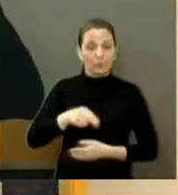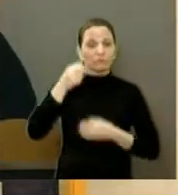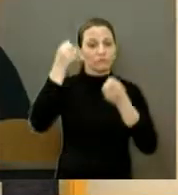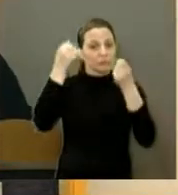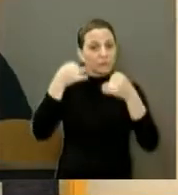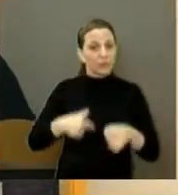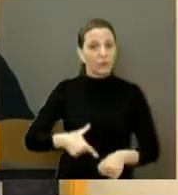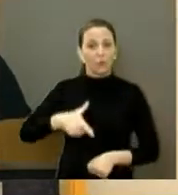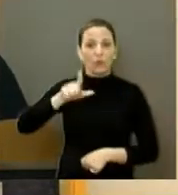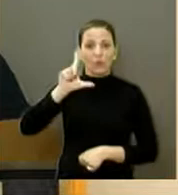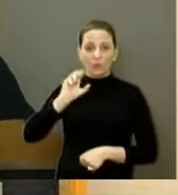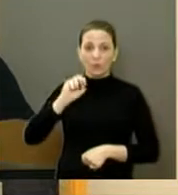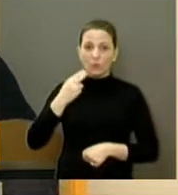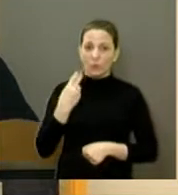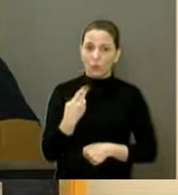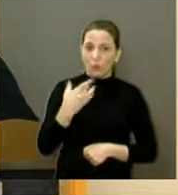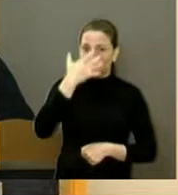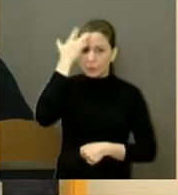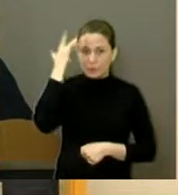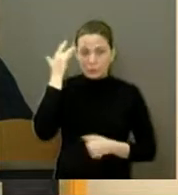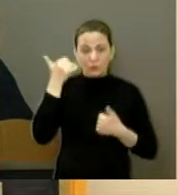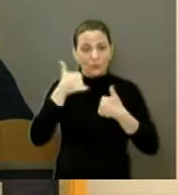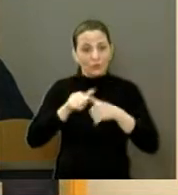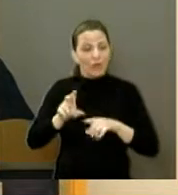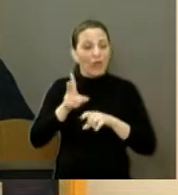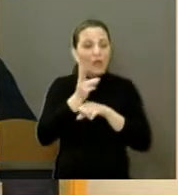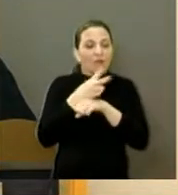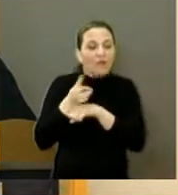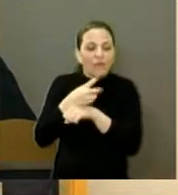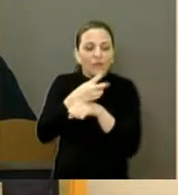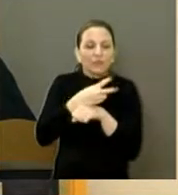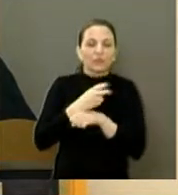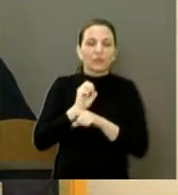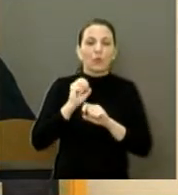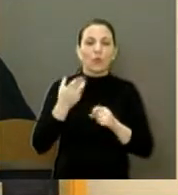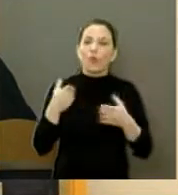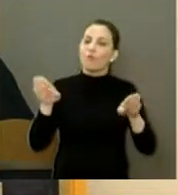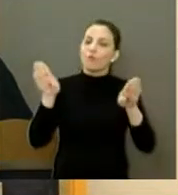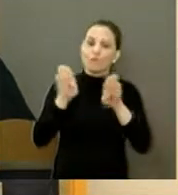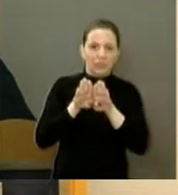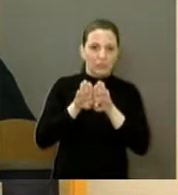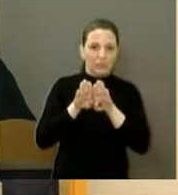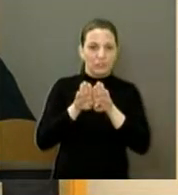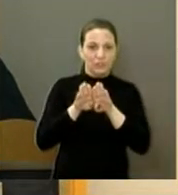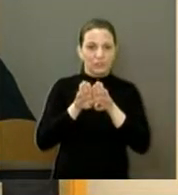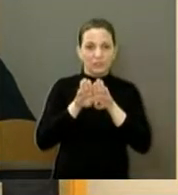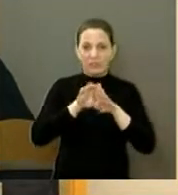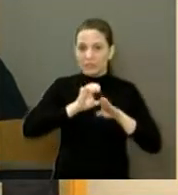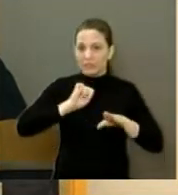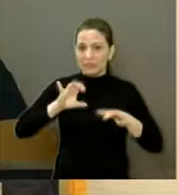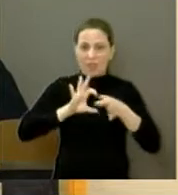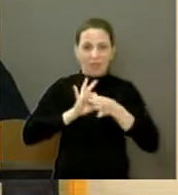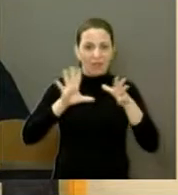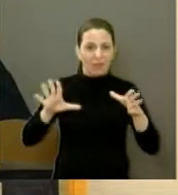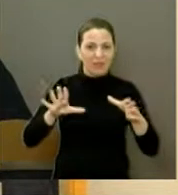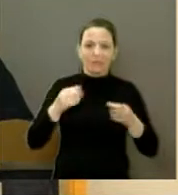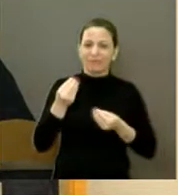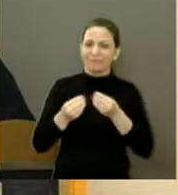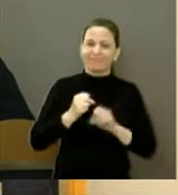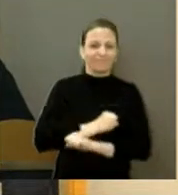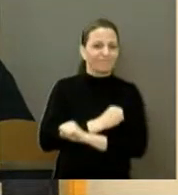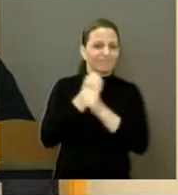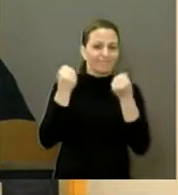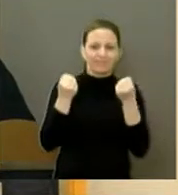infantil, ou você coloca alguém para que fique tomando conta, ou você não feche, porque, se deixar, estava uma situação que você não